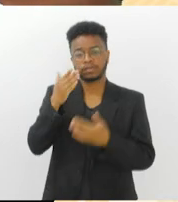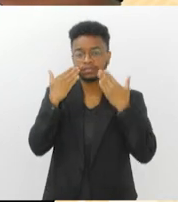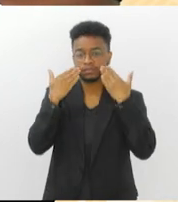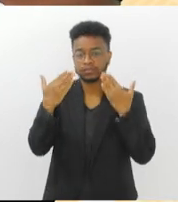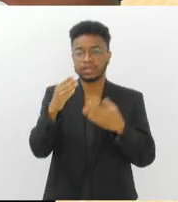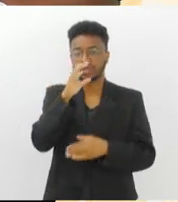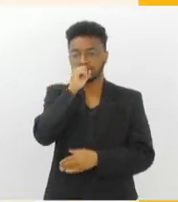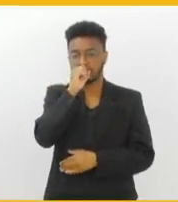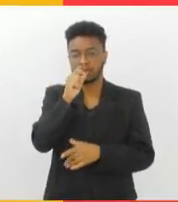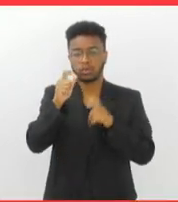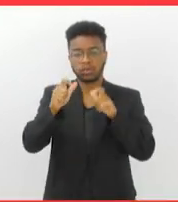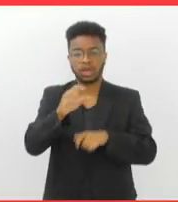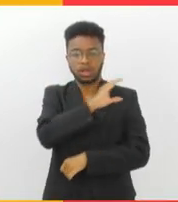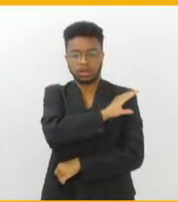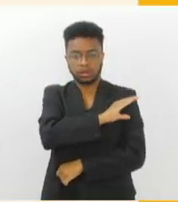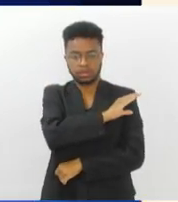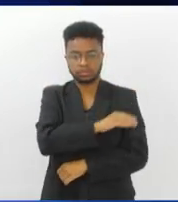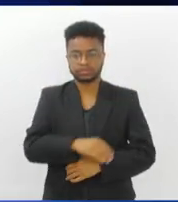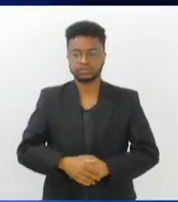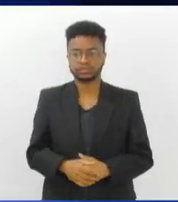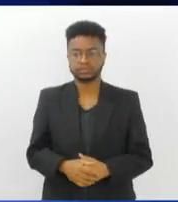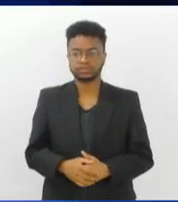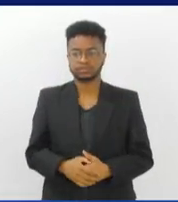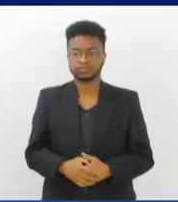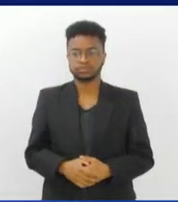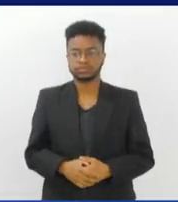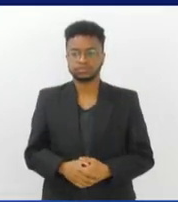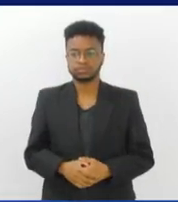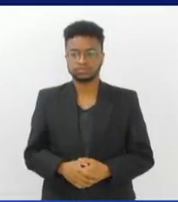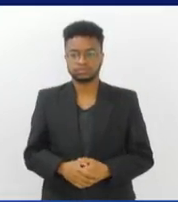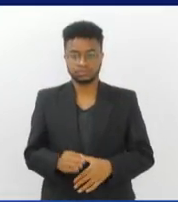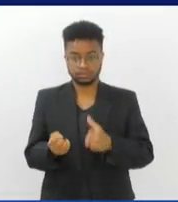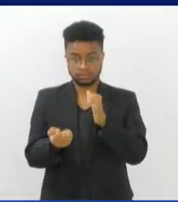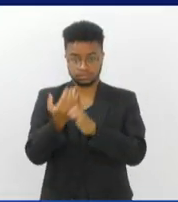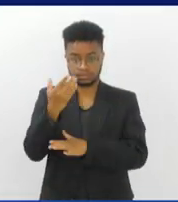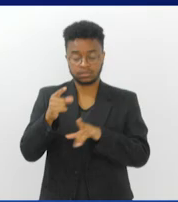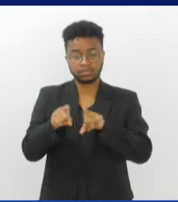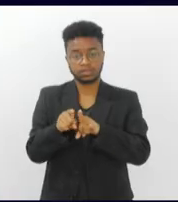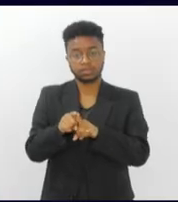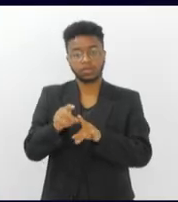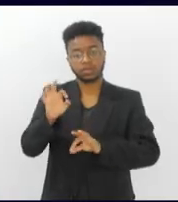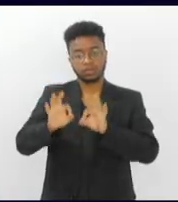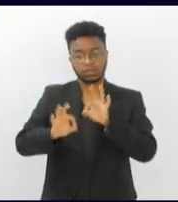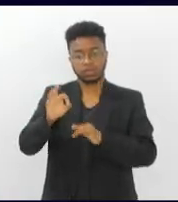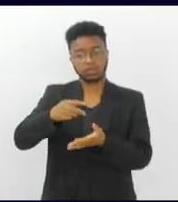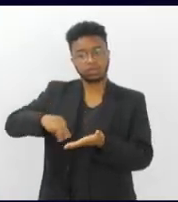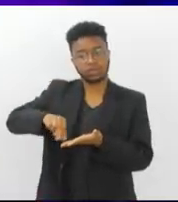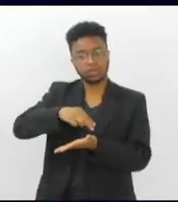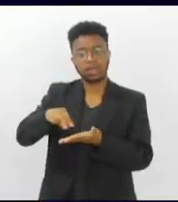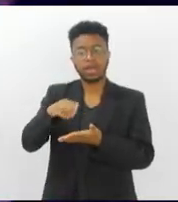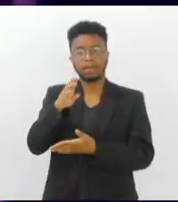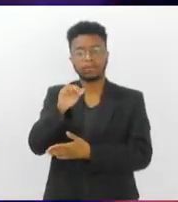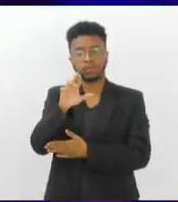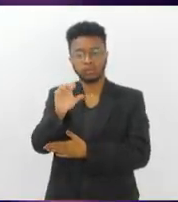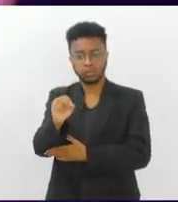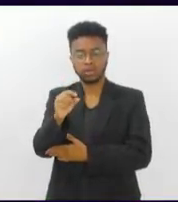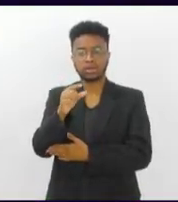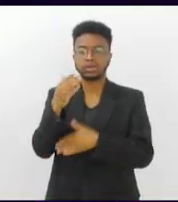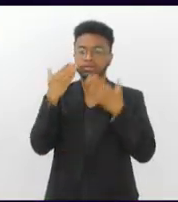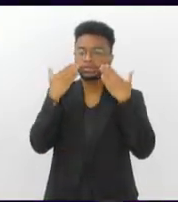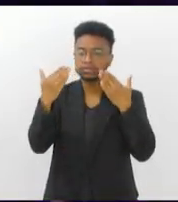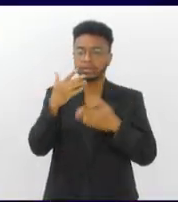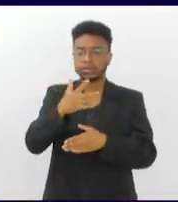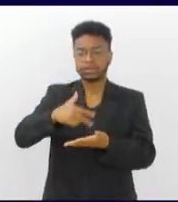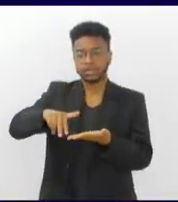em Campos dos Goitacazes. Idealizado e coreografado por Bruno Duarte, o solo de dança utiliza as